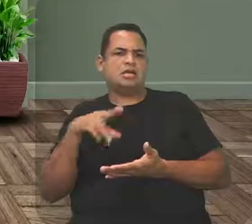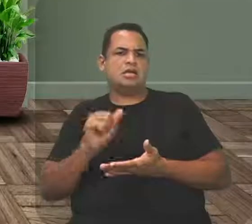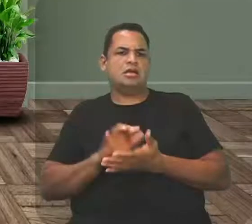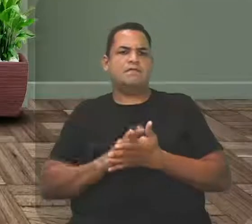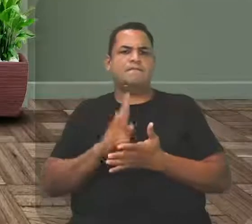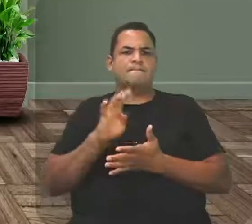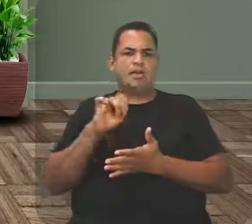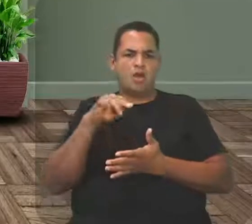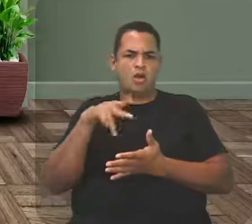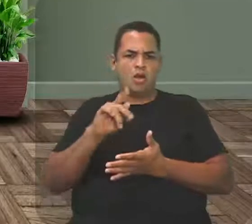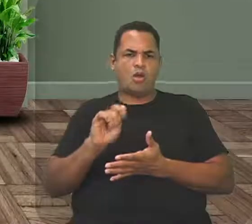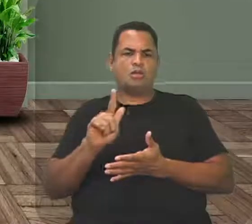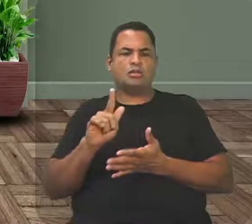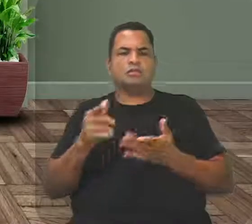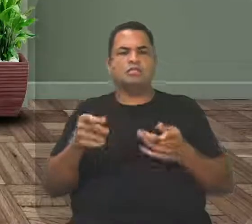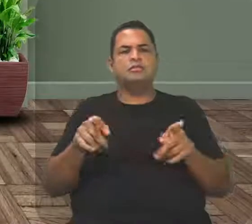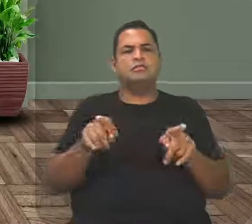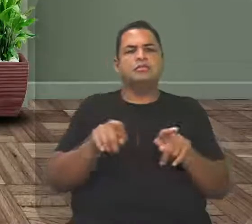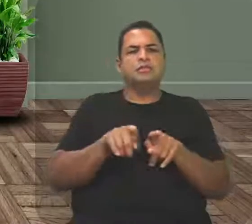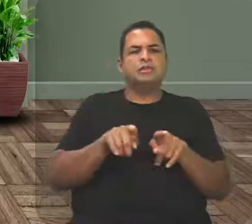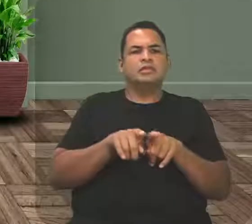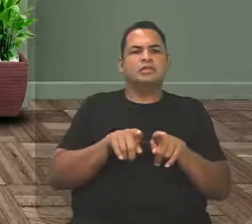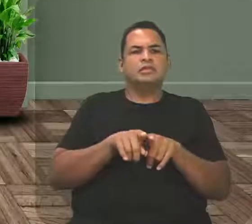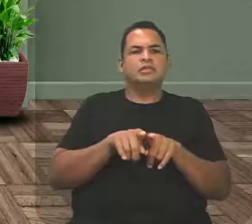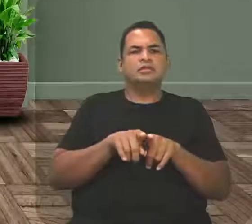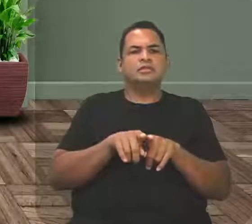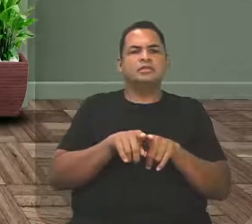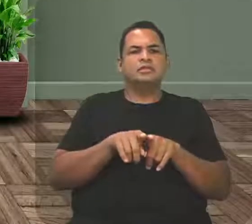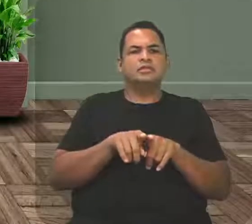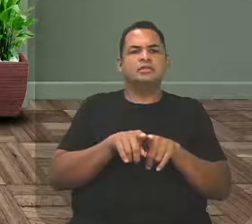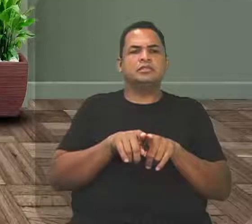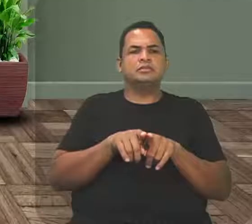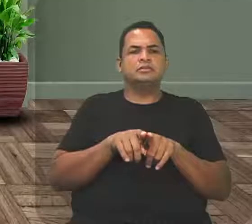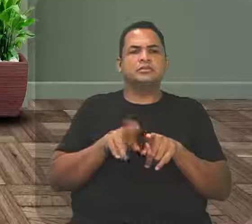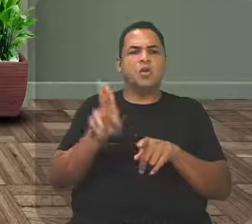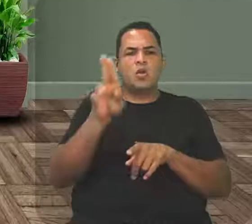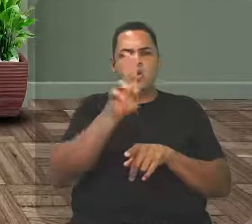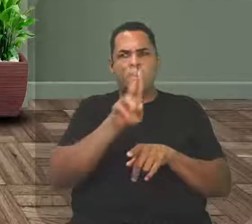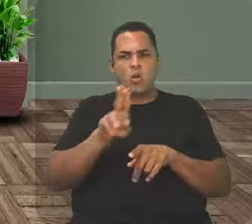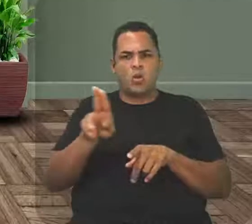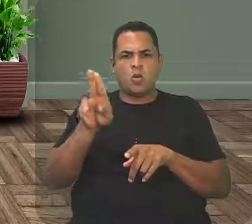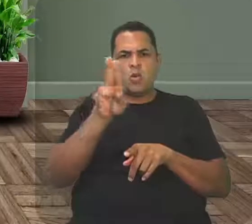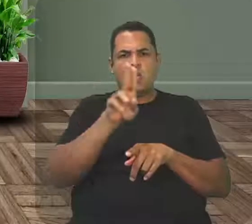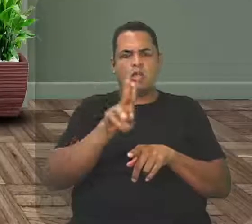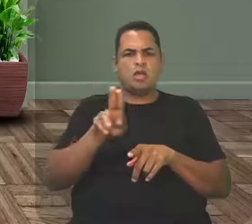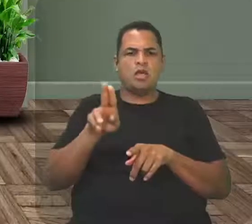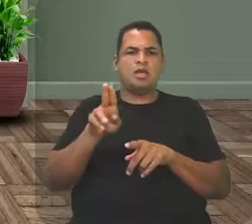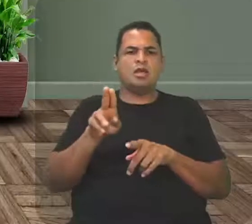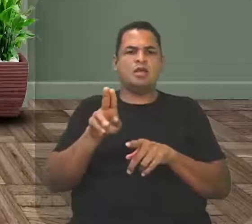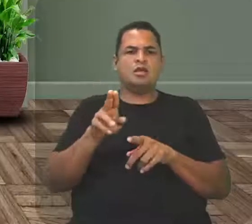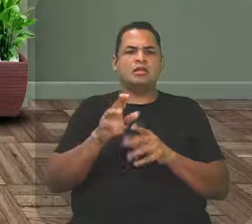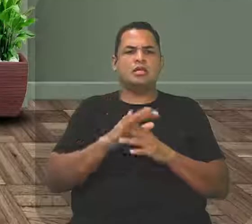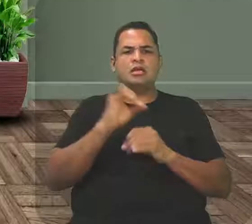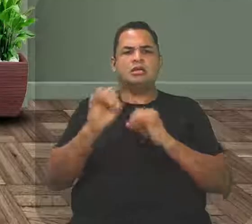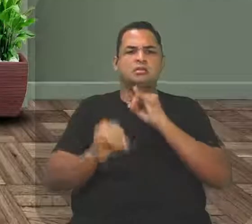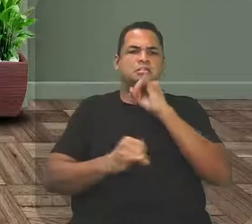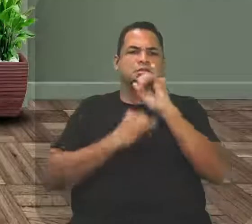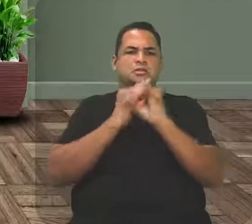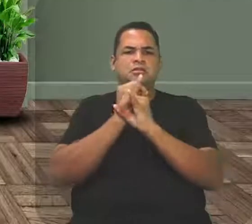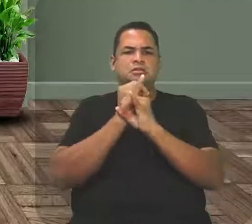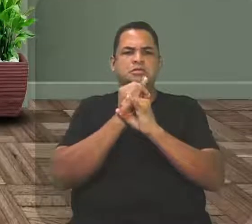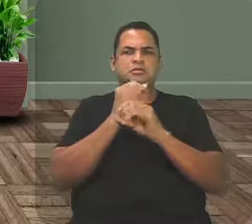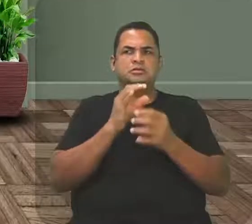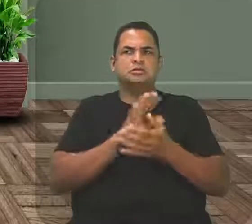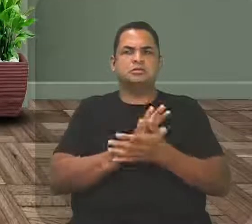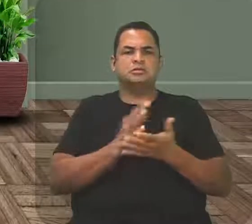Blogs, plataformas aí. Ou seja, a questão aí de utilização da internet. É,